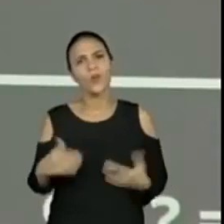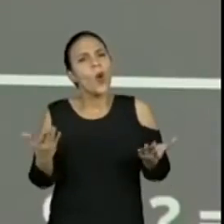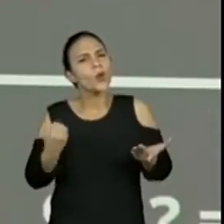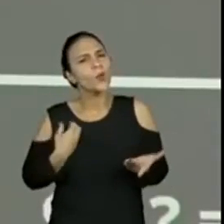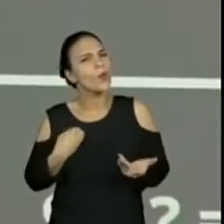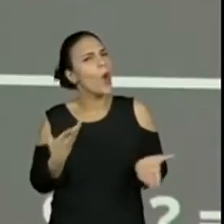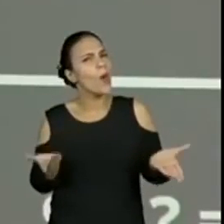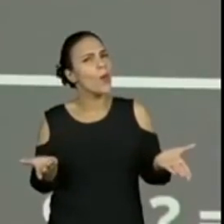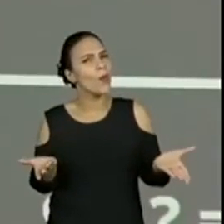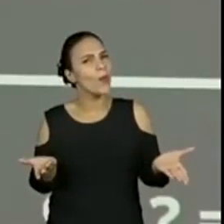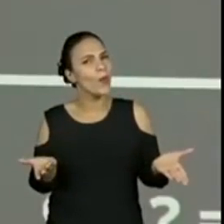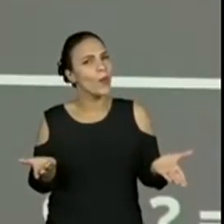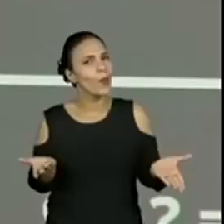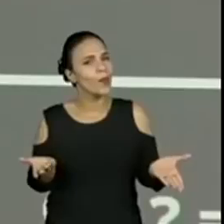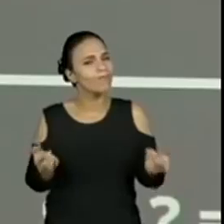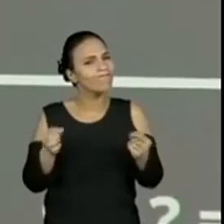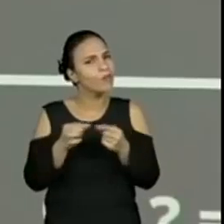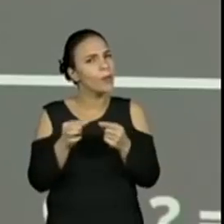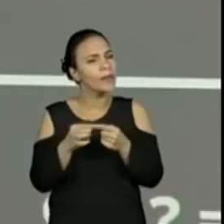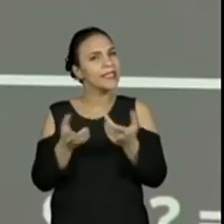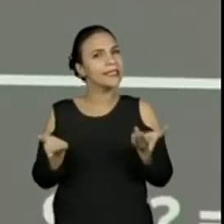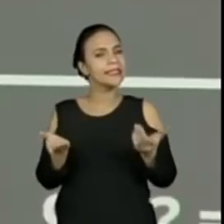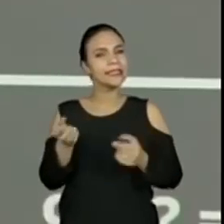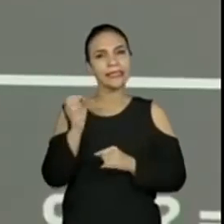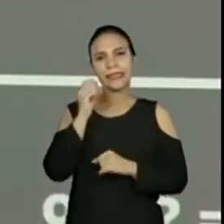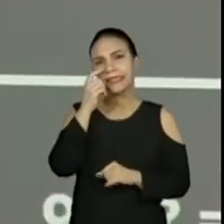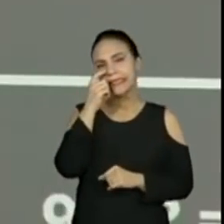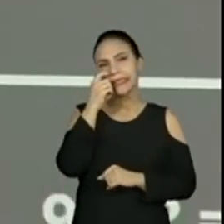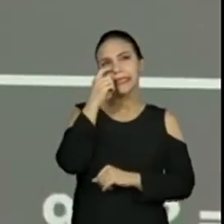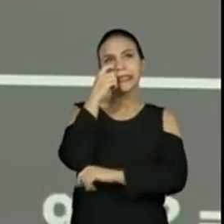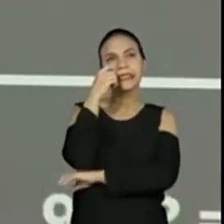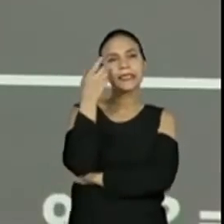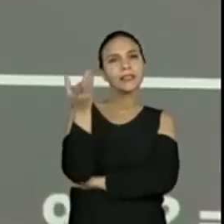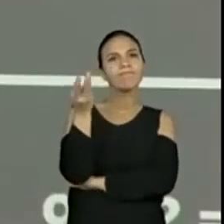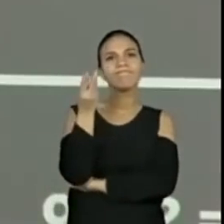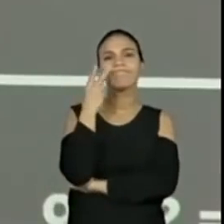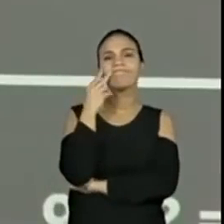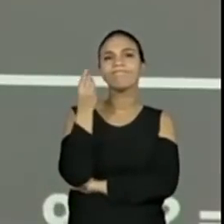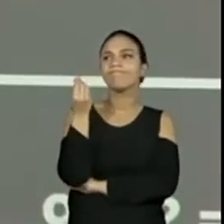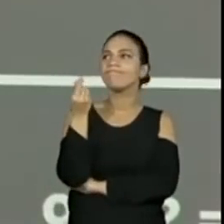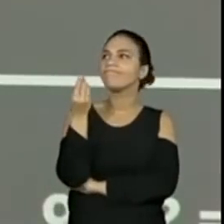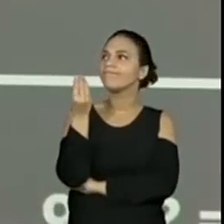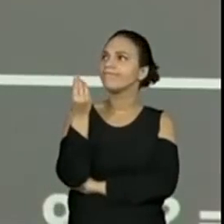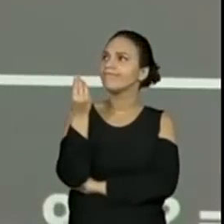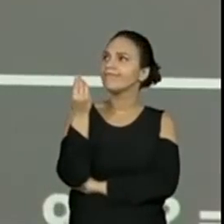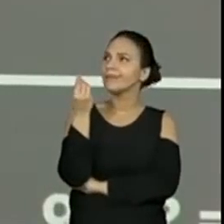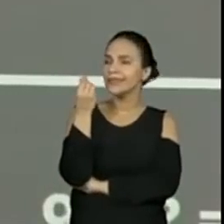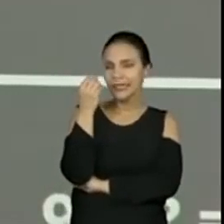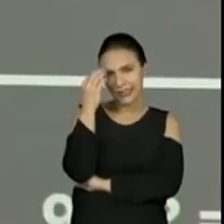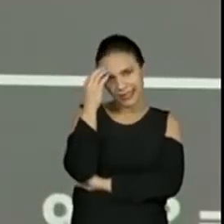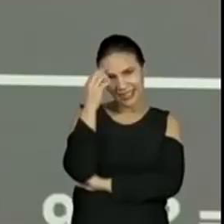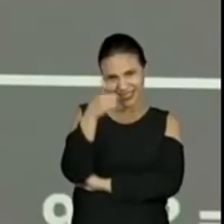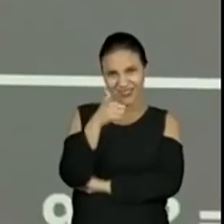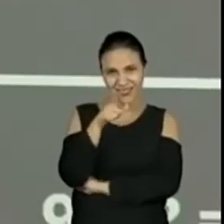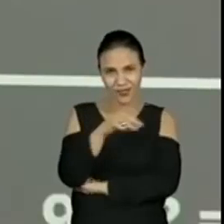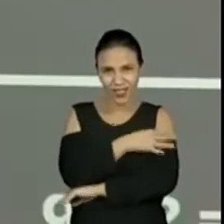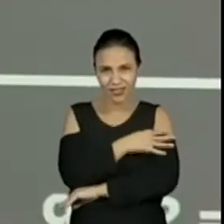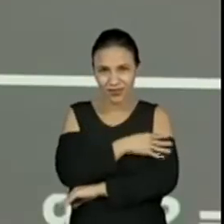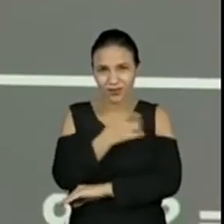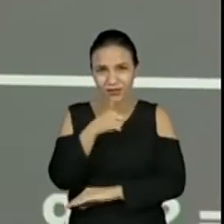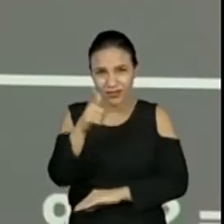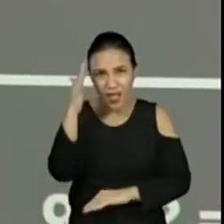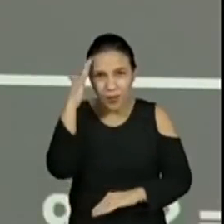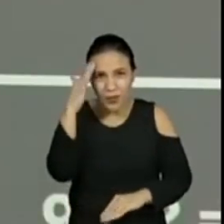O que eu posso colocar? Que número eu posso colocar no lugar desse ponto de interrogação? Será que os alunos do quarto ano